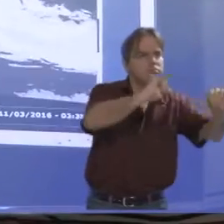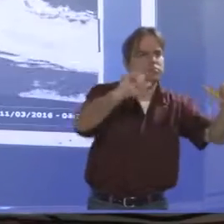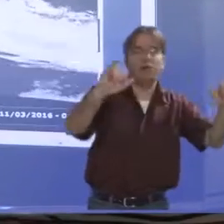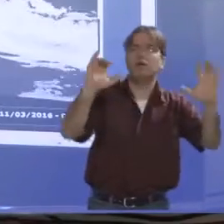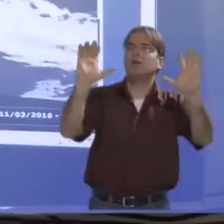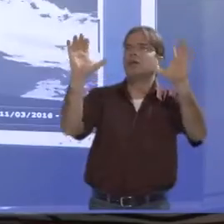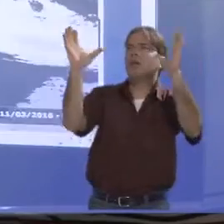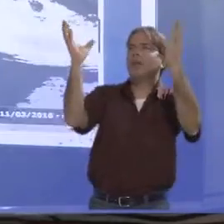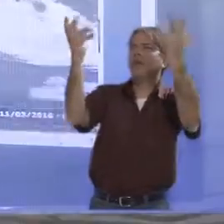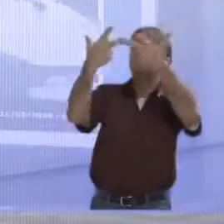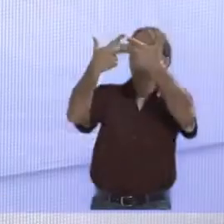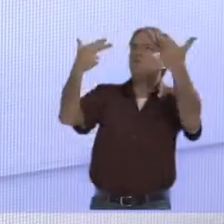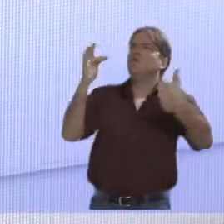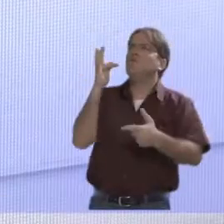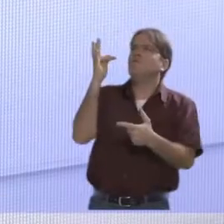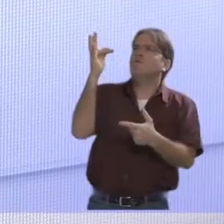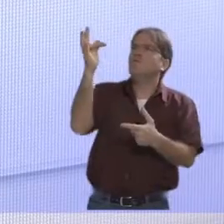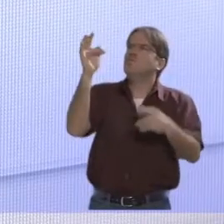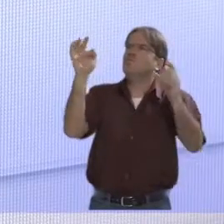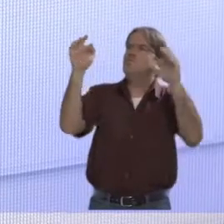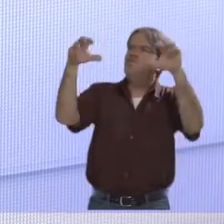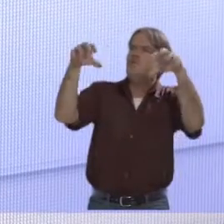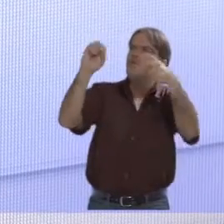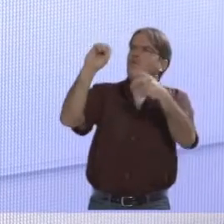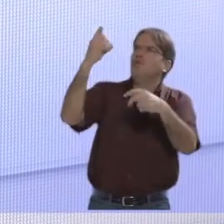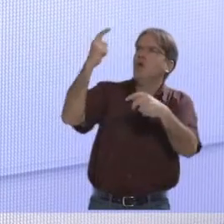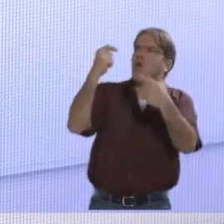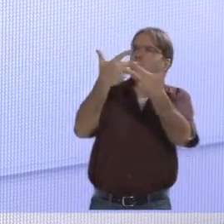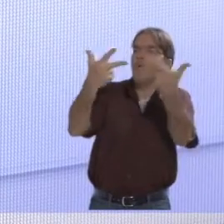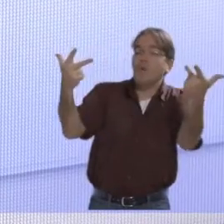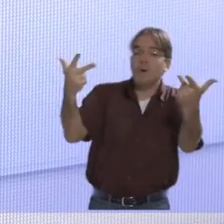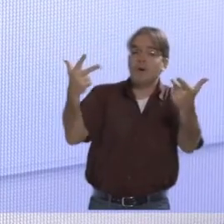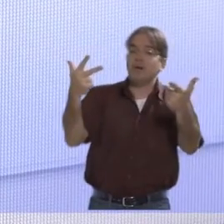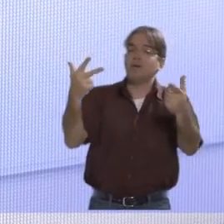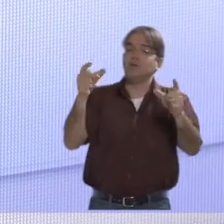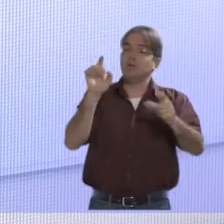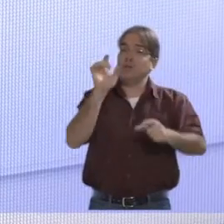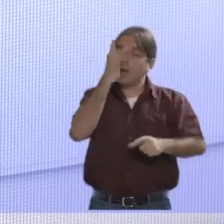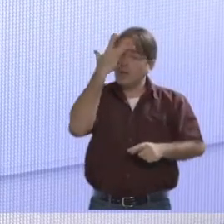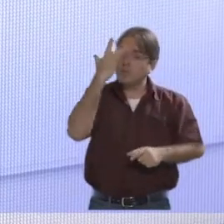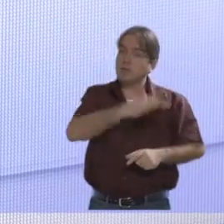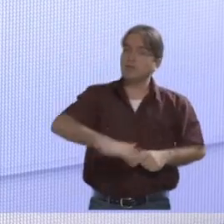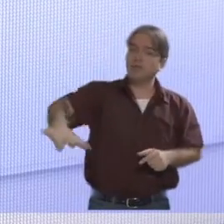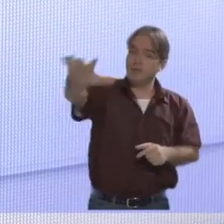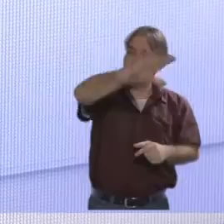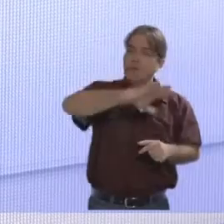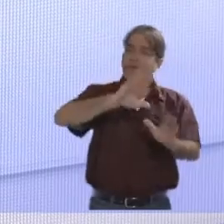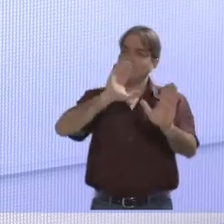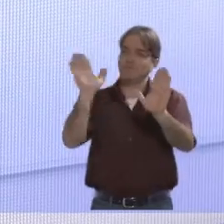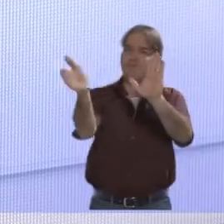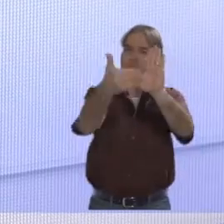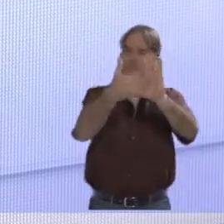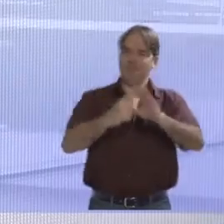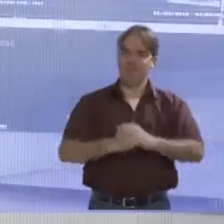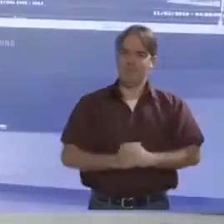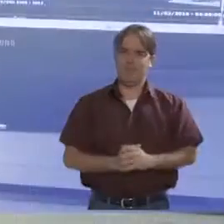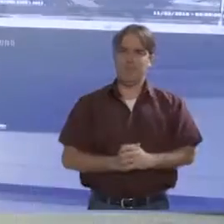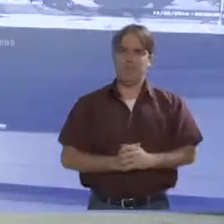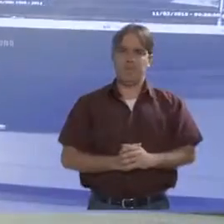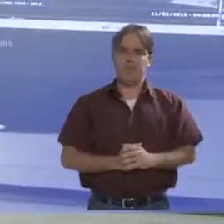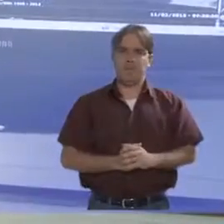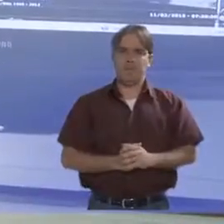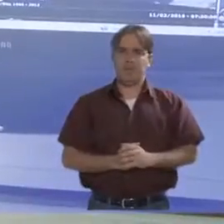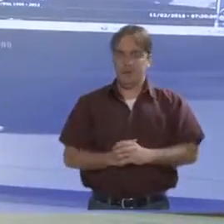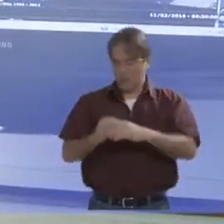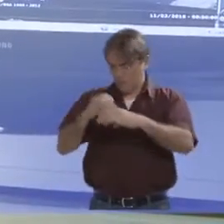do clima e da previsão de tempo para o povo da região. O